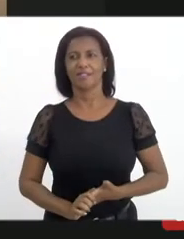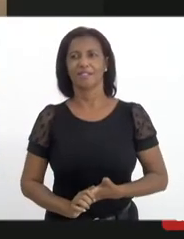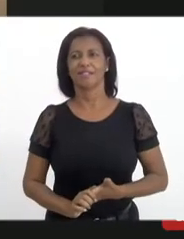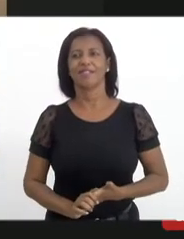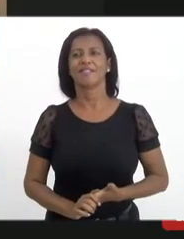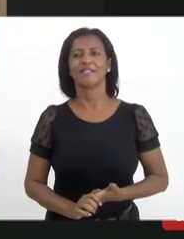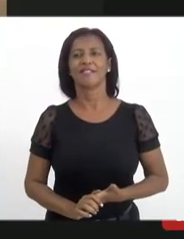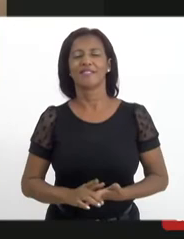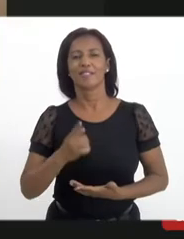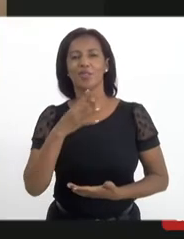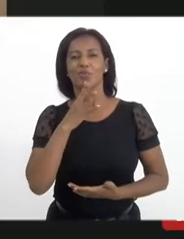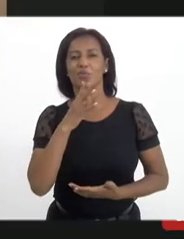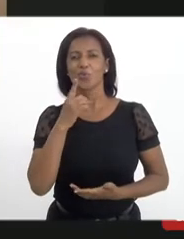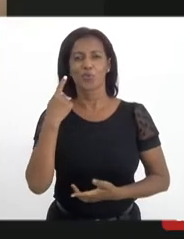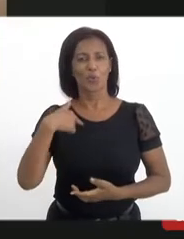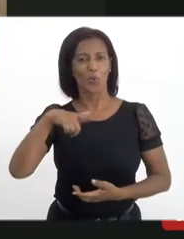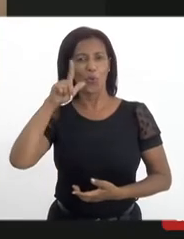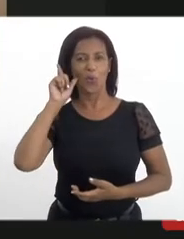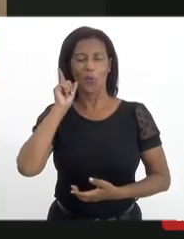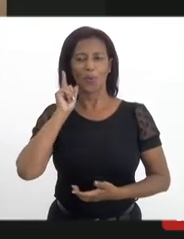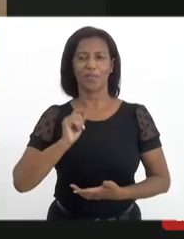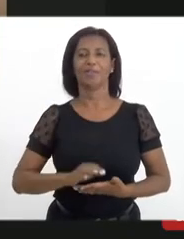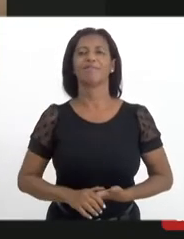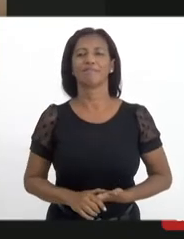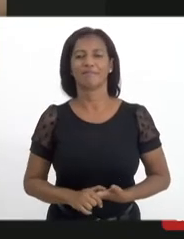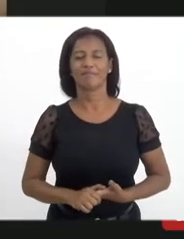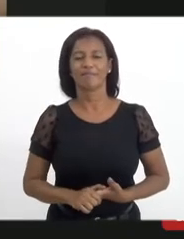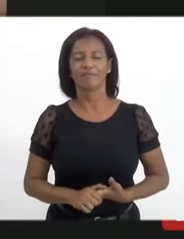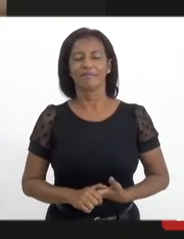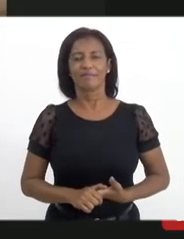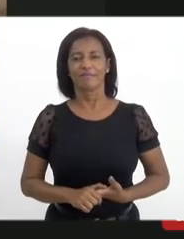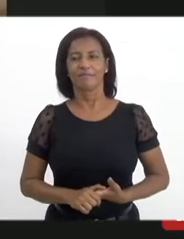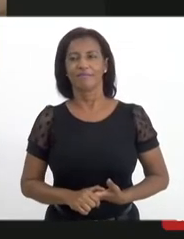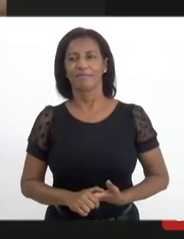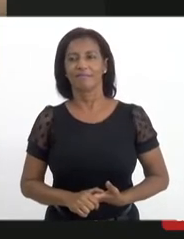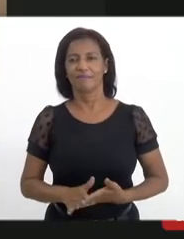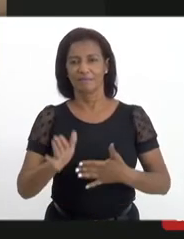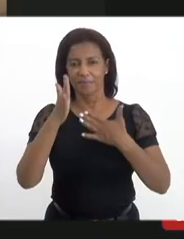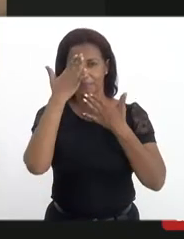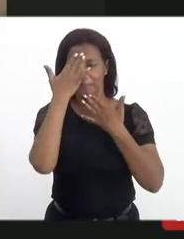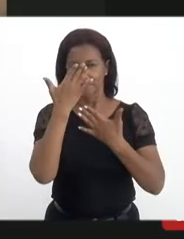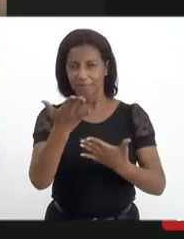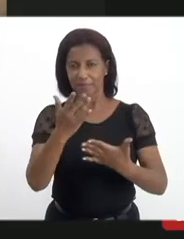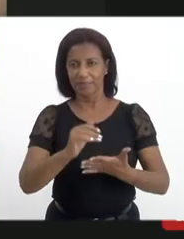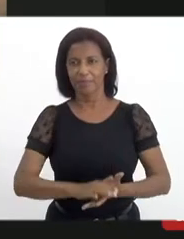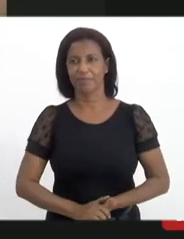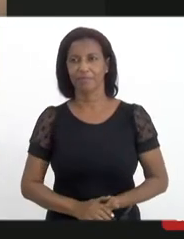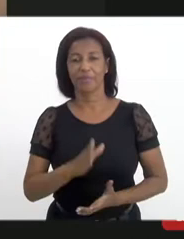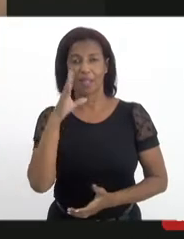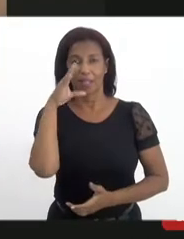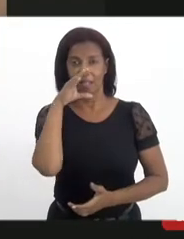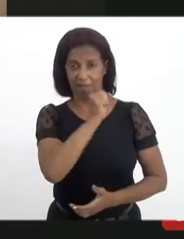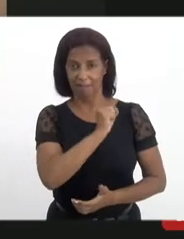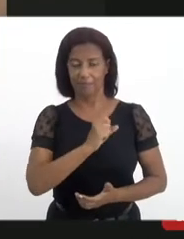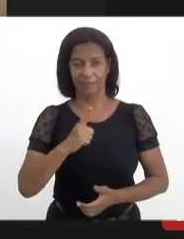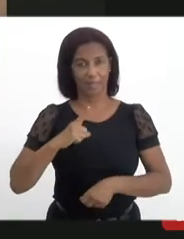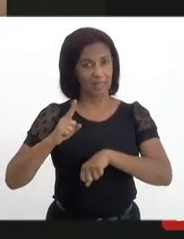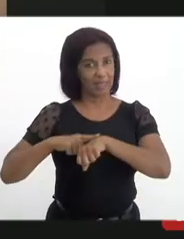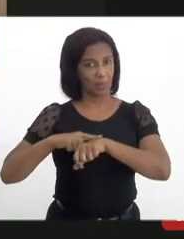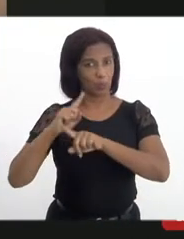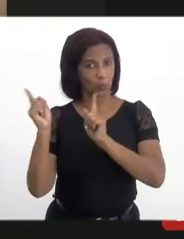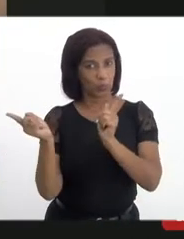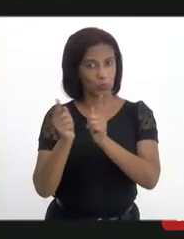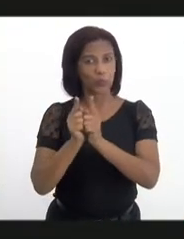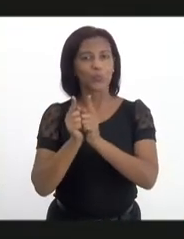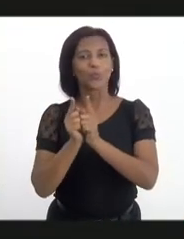ontem, é, Anne? Nos conhecemos ontem. Primeiro de todos. Obrigada, queridos. Então, rapidamente, já que a gente tem pouco tempo,